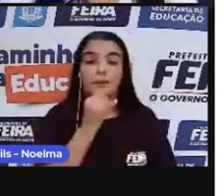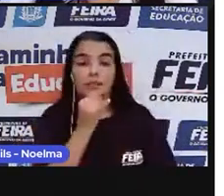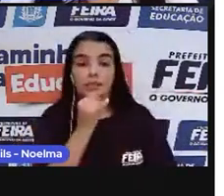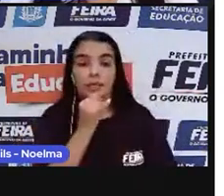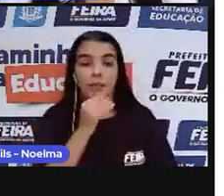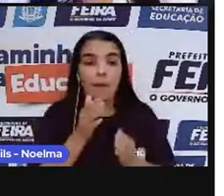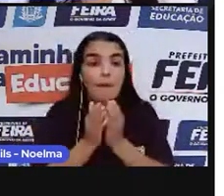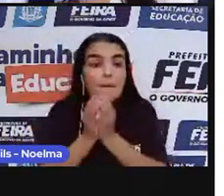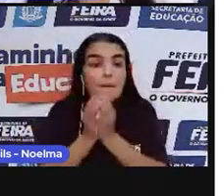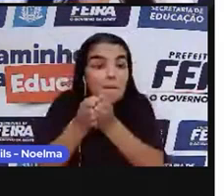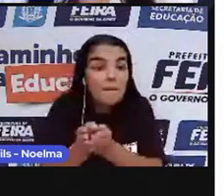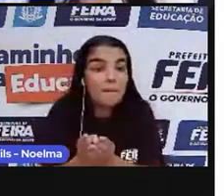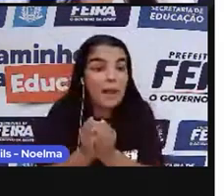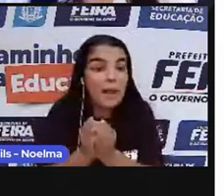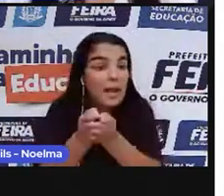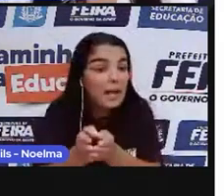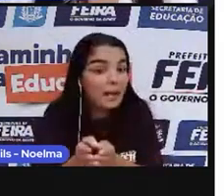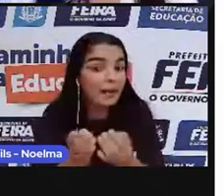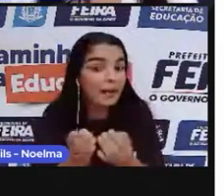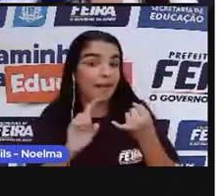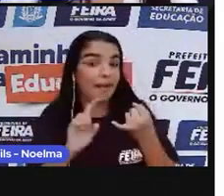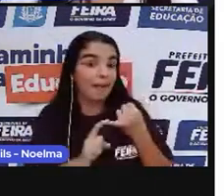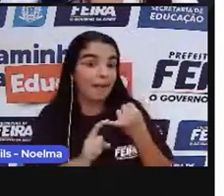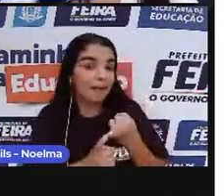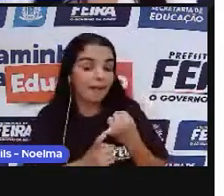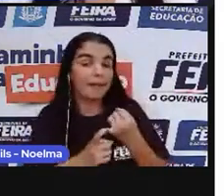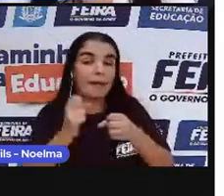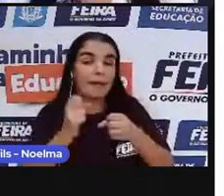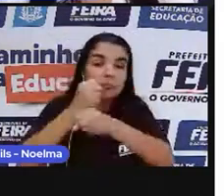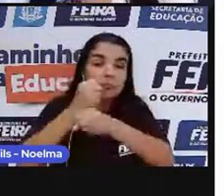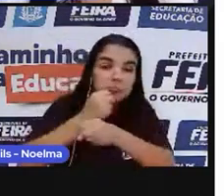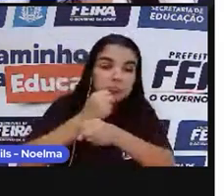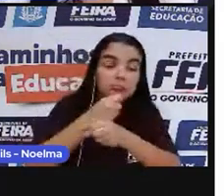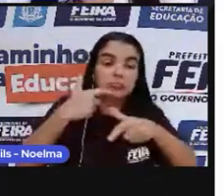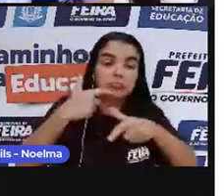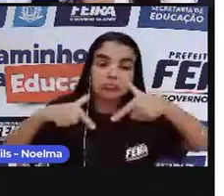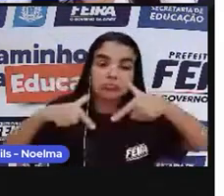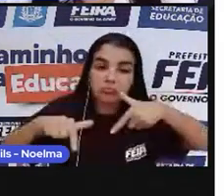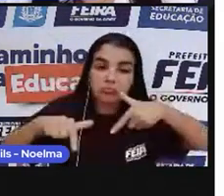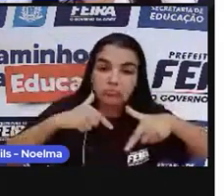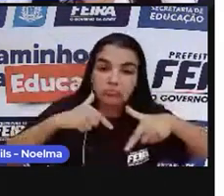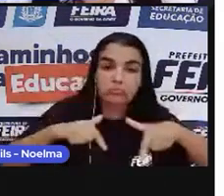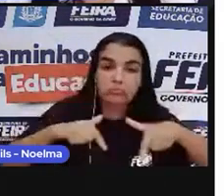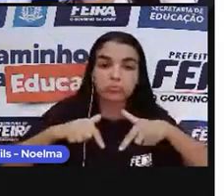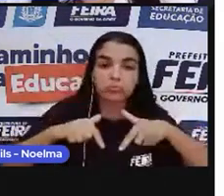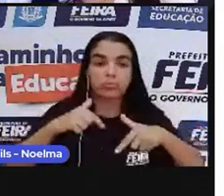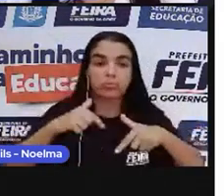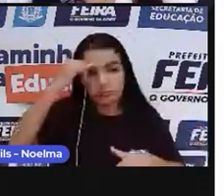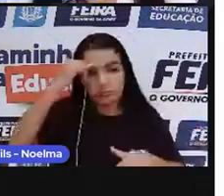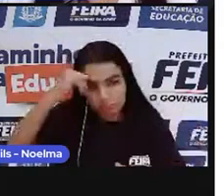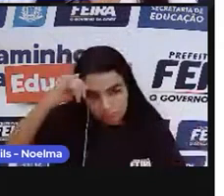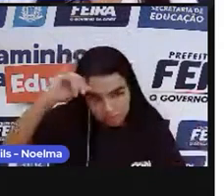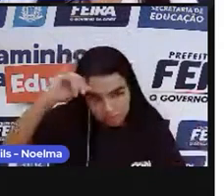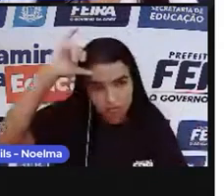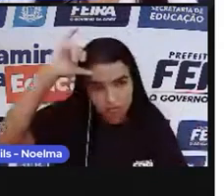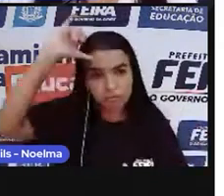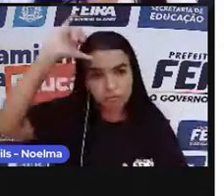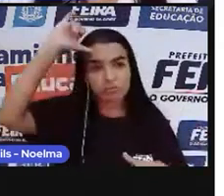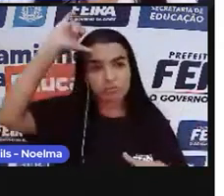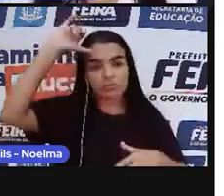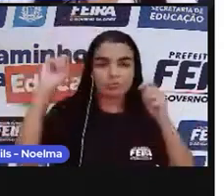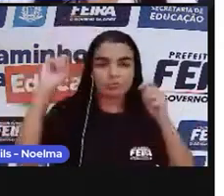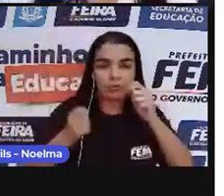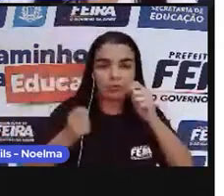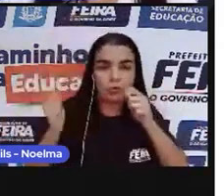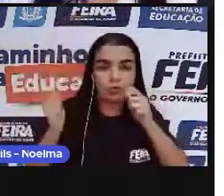os barqueiros, canoeiros, até pedreiros, carreiros, que eram os condutores dos carros de boi, vaqueiros,